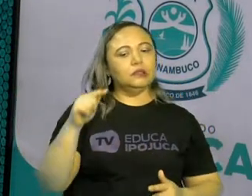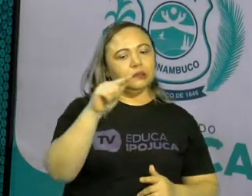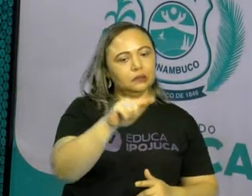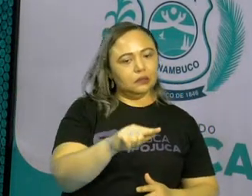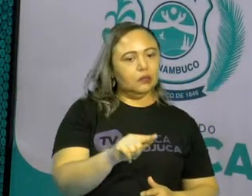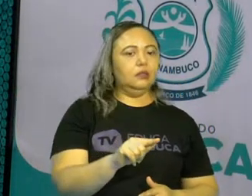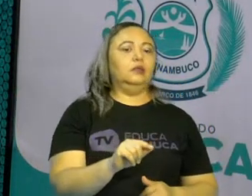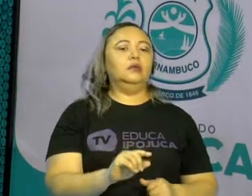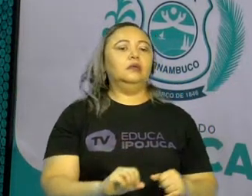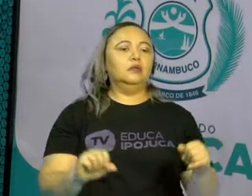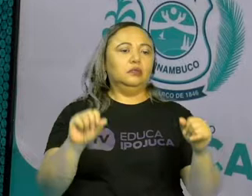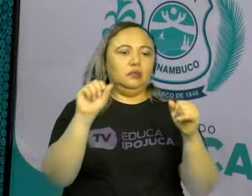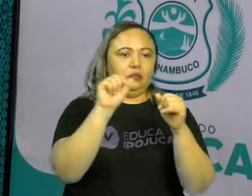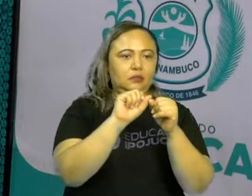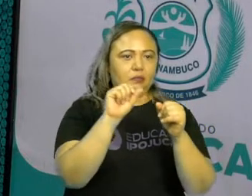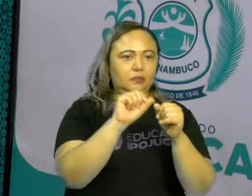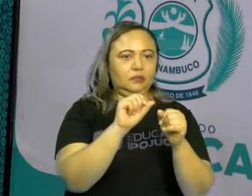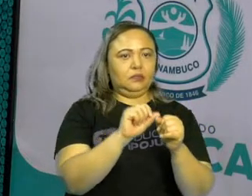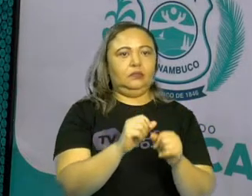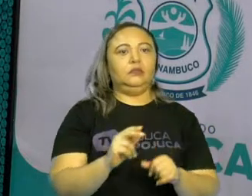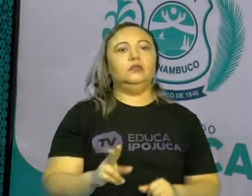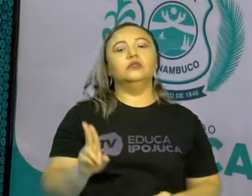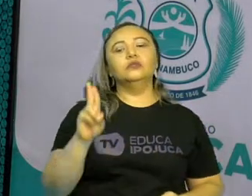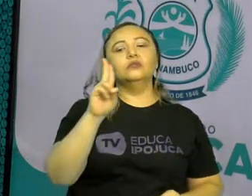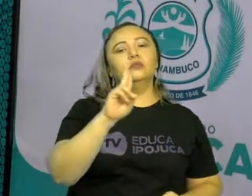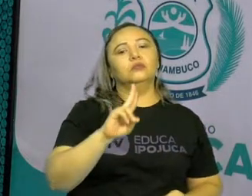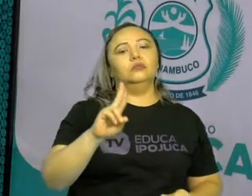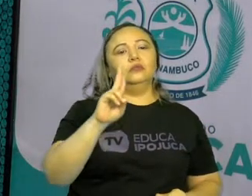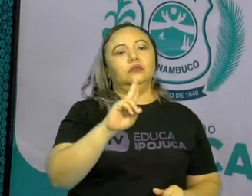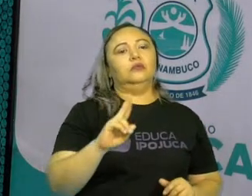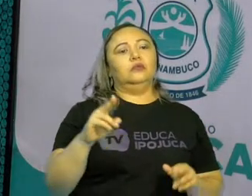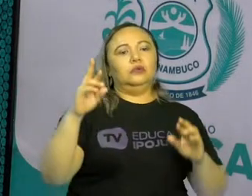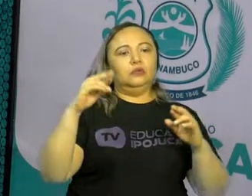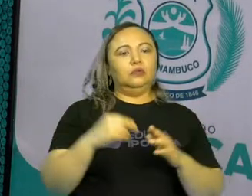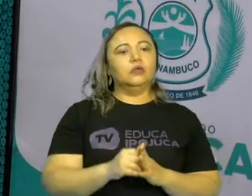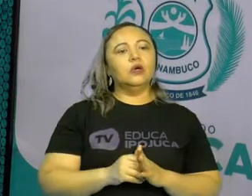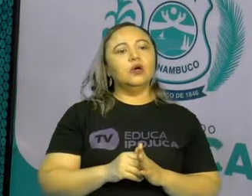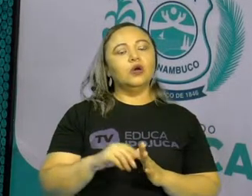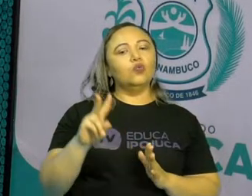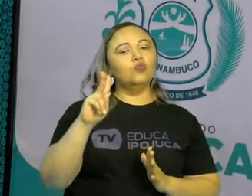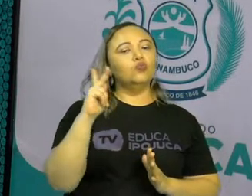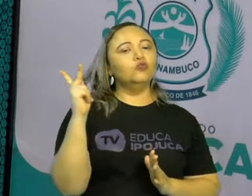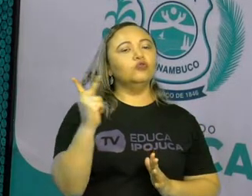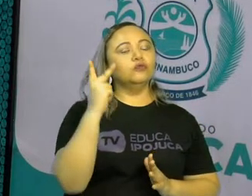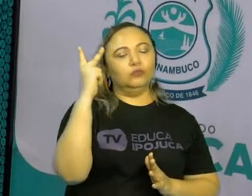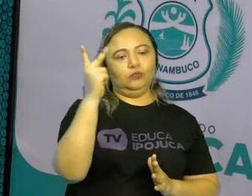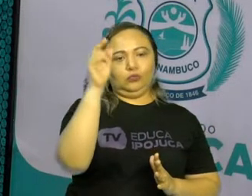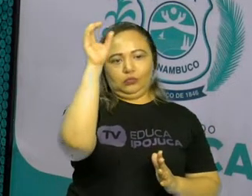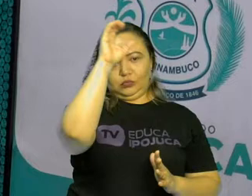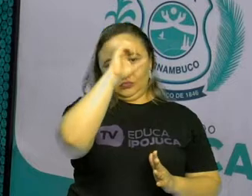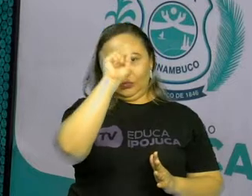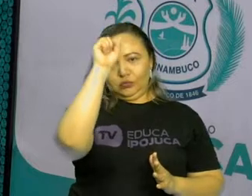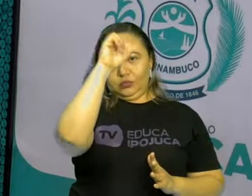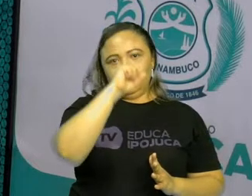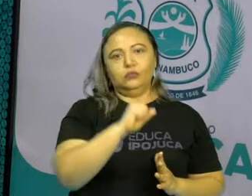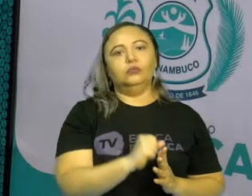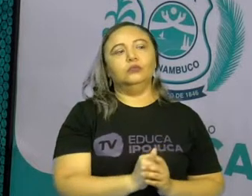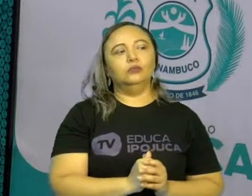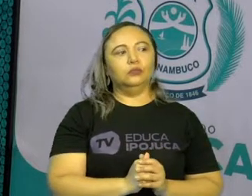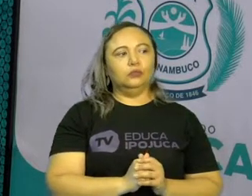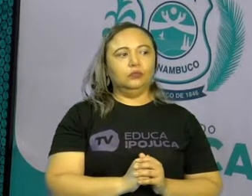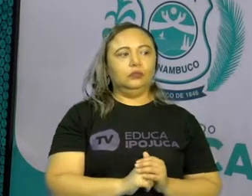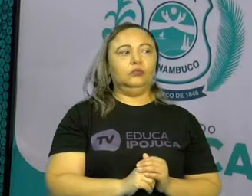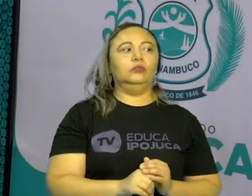ser galgados no nosso dia a dia, que vão ser adquiridos com o passar da convivência